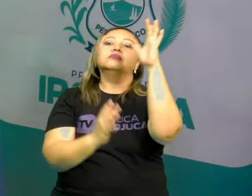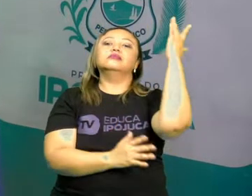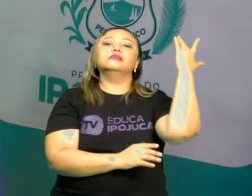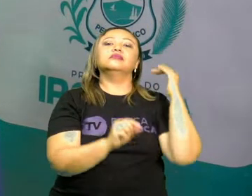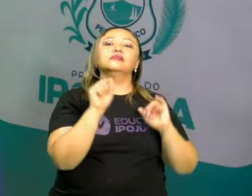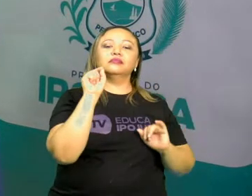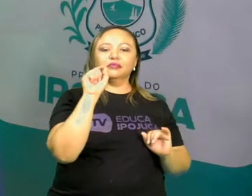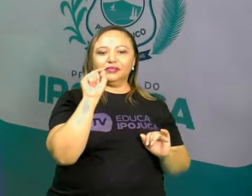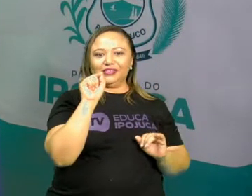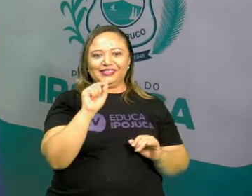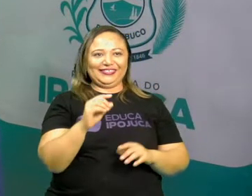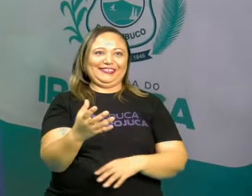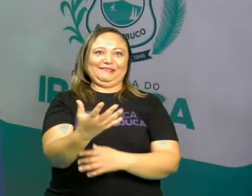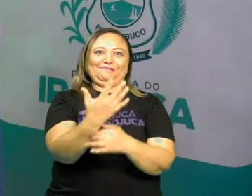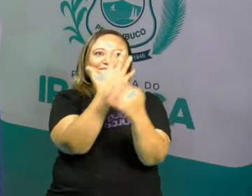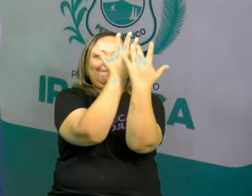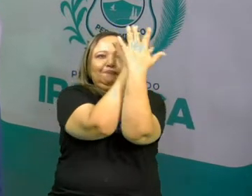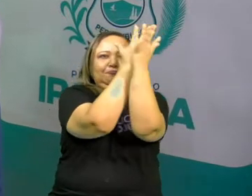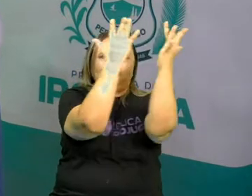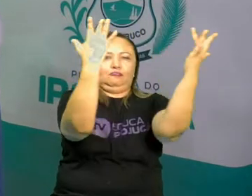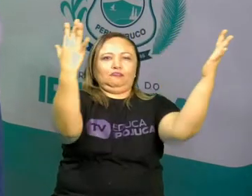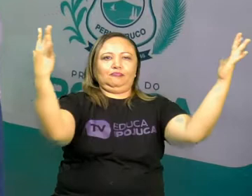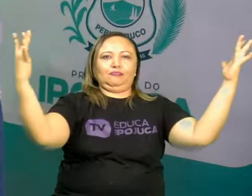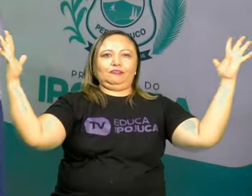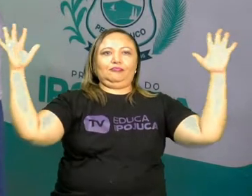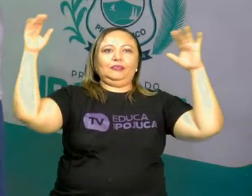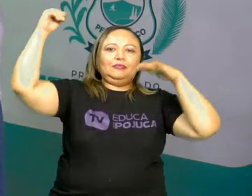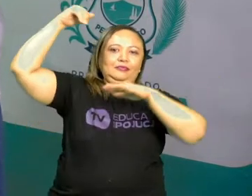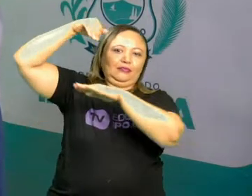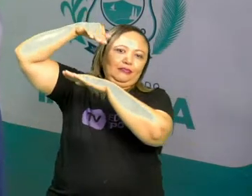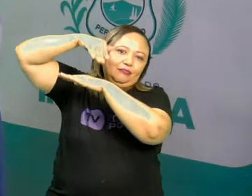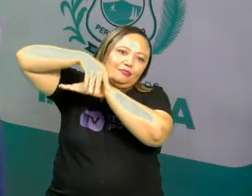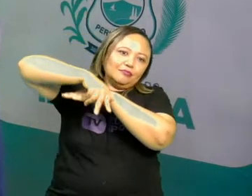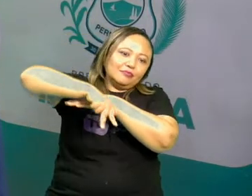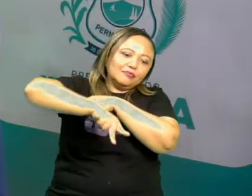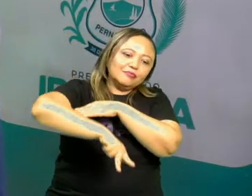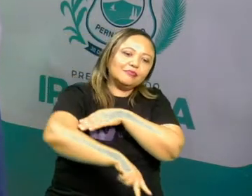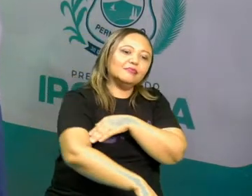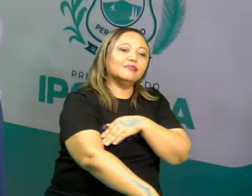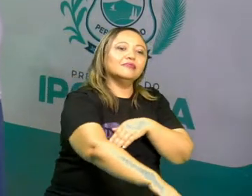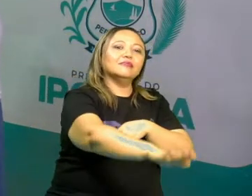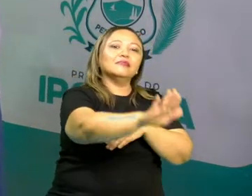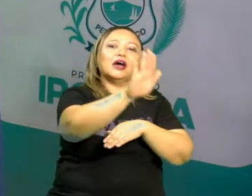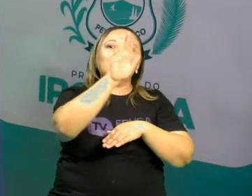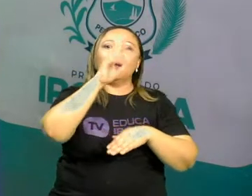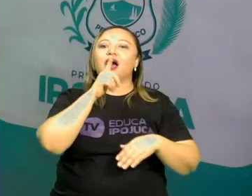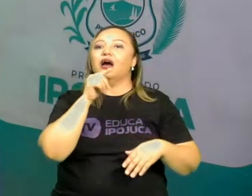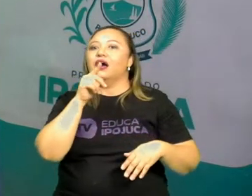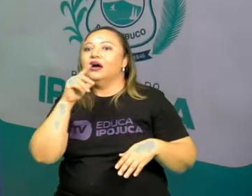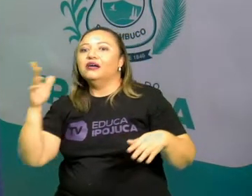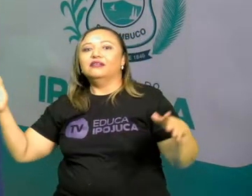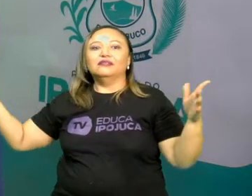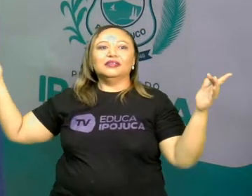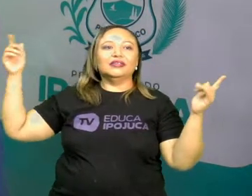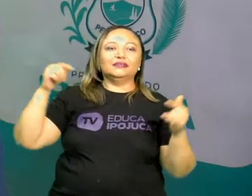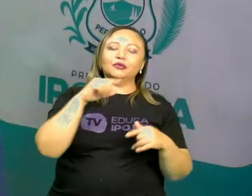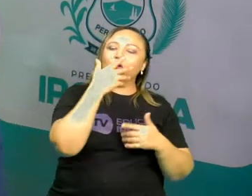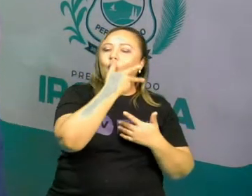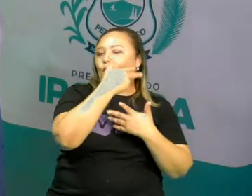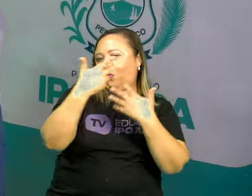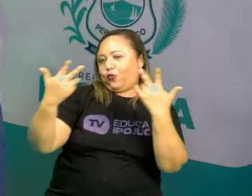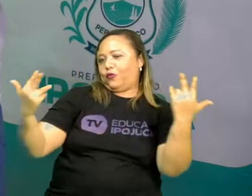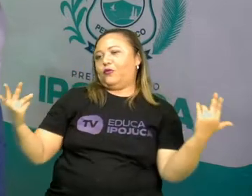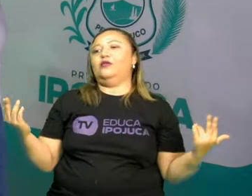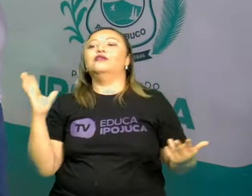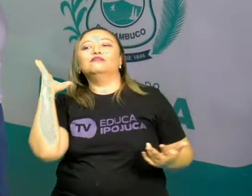pensa logo numa mata fechada, numa cachoeira, só aquelas coisas bonitas que a gente vê